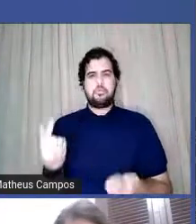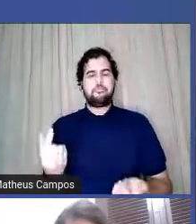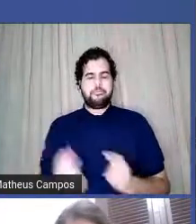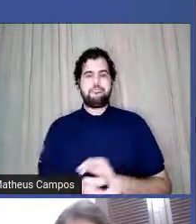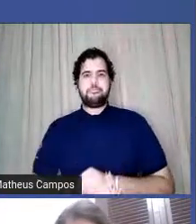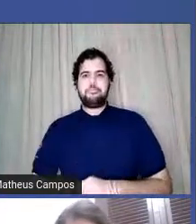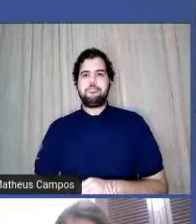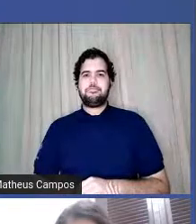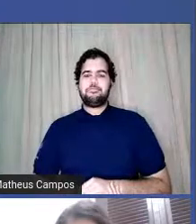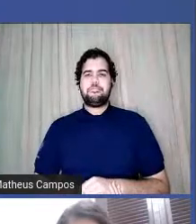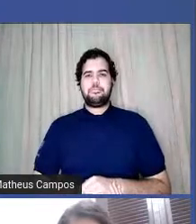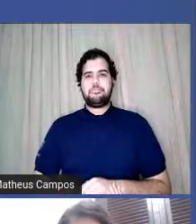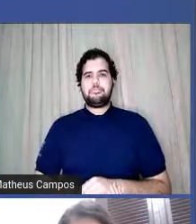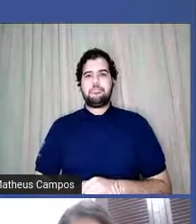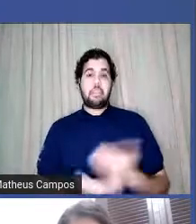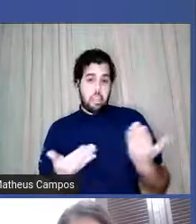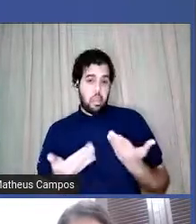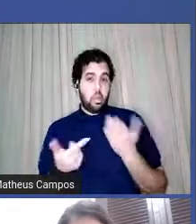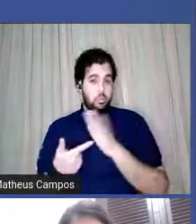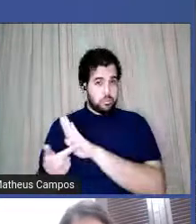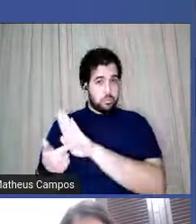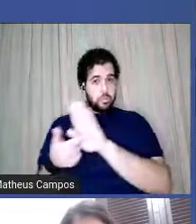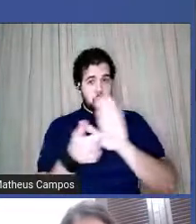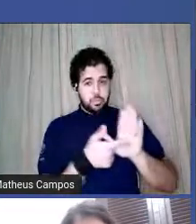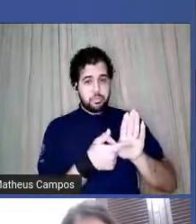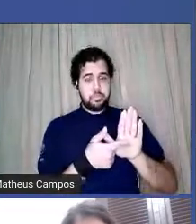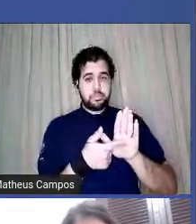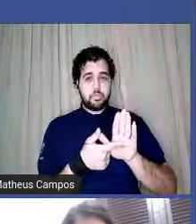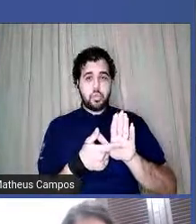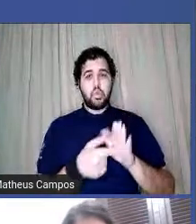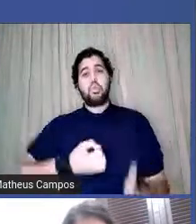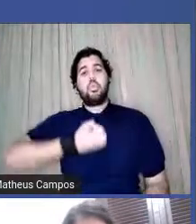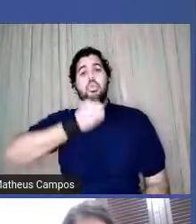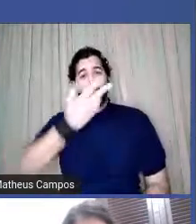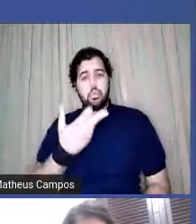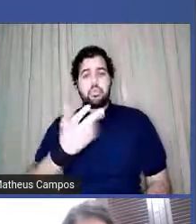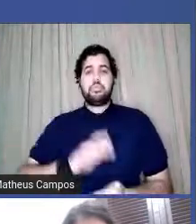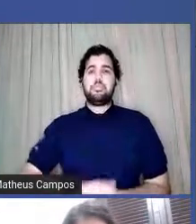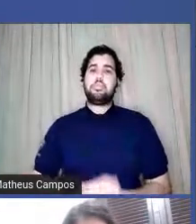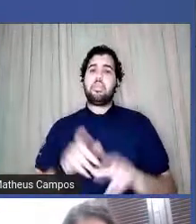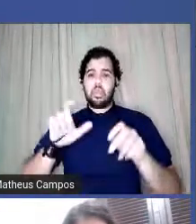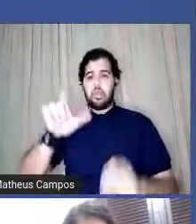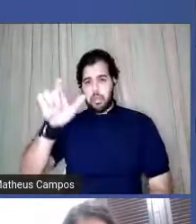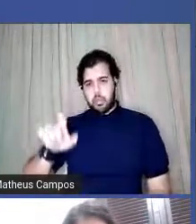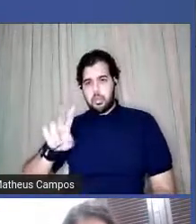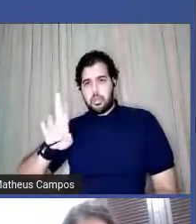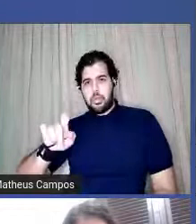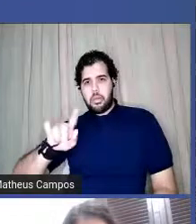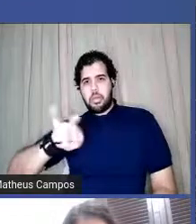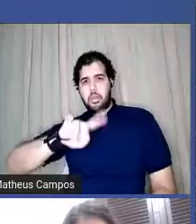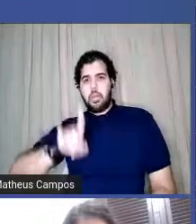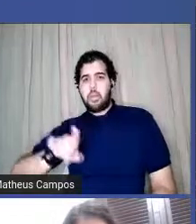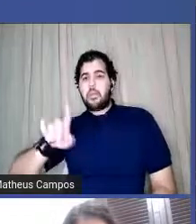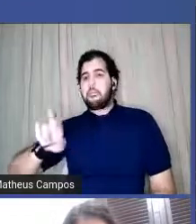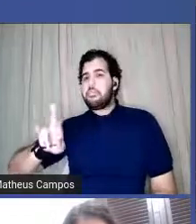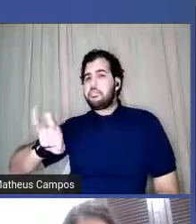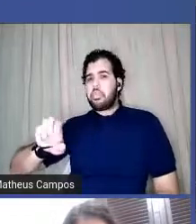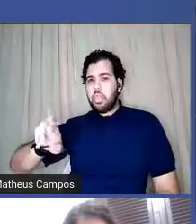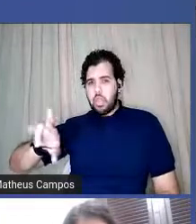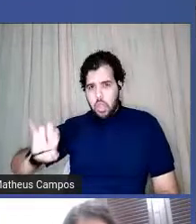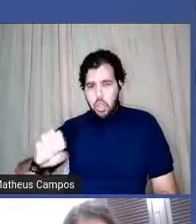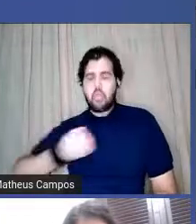Gente, aqui eu trouxe um poema da Beatriz Ribeiro. esse poema está